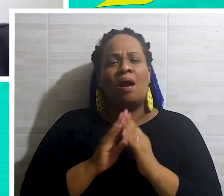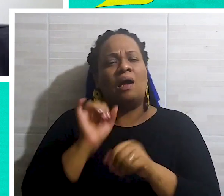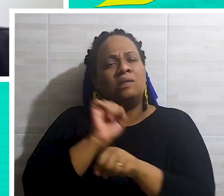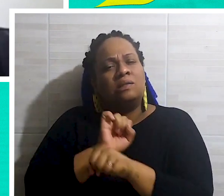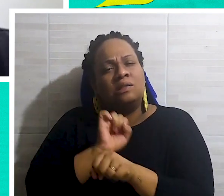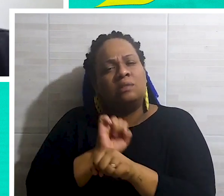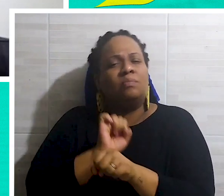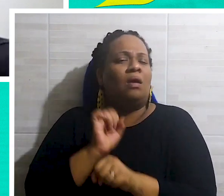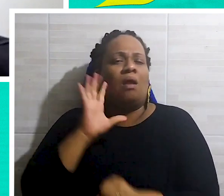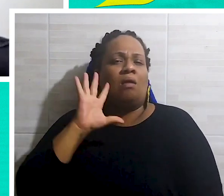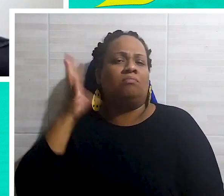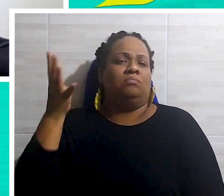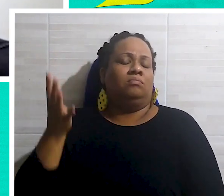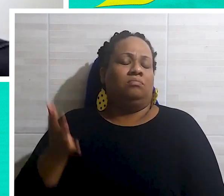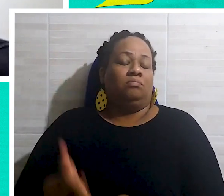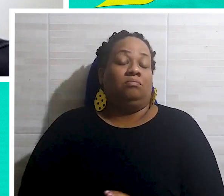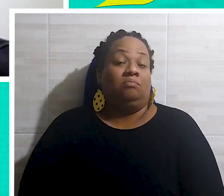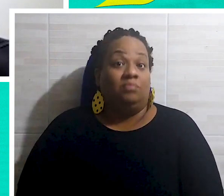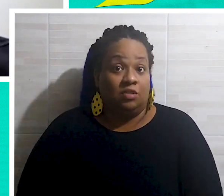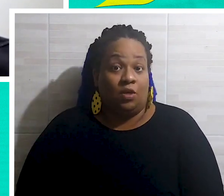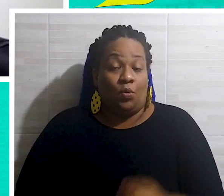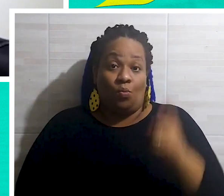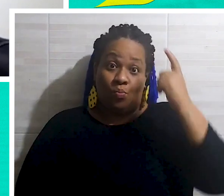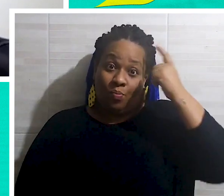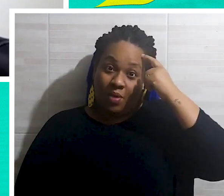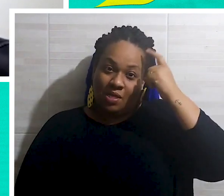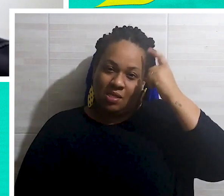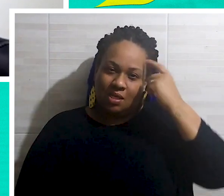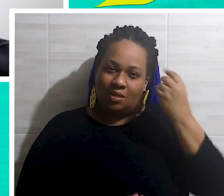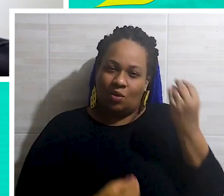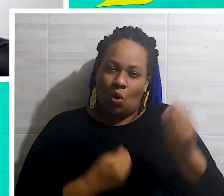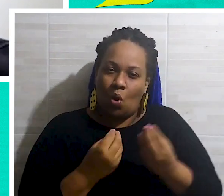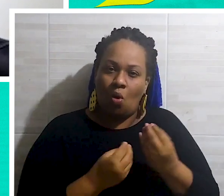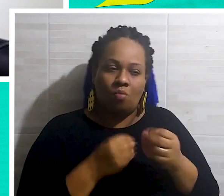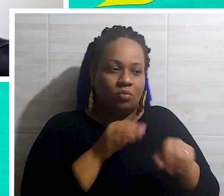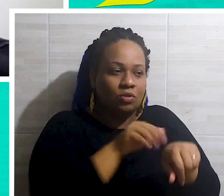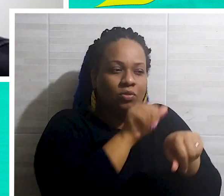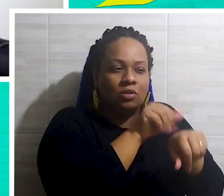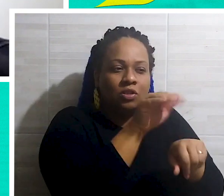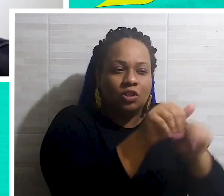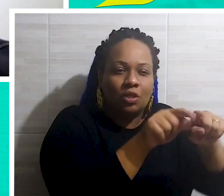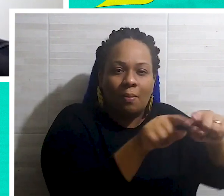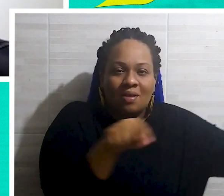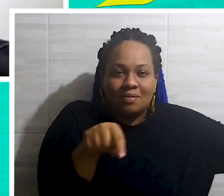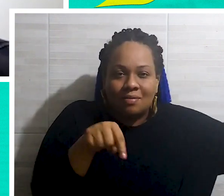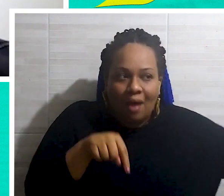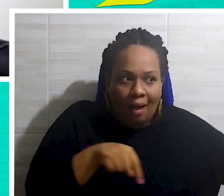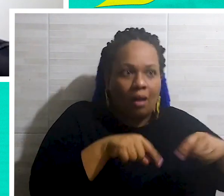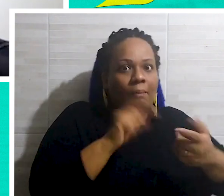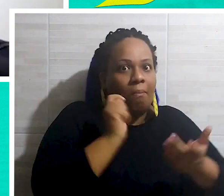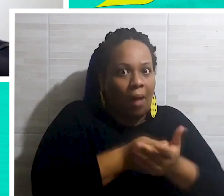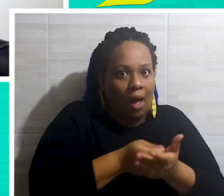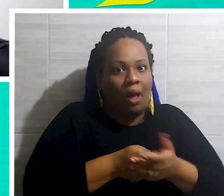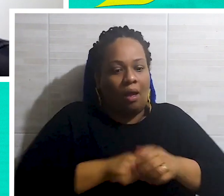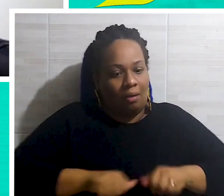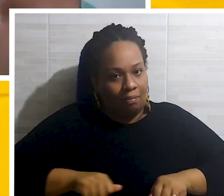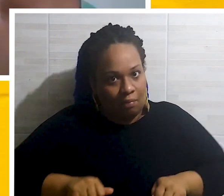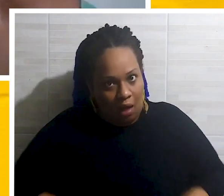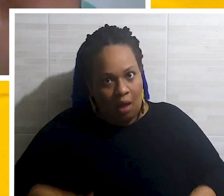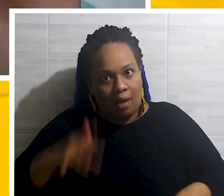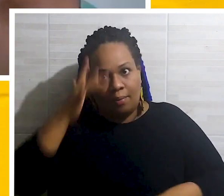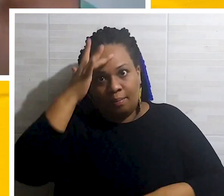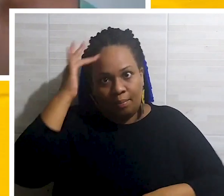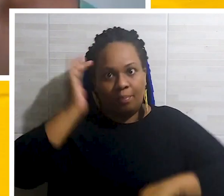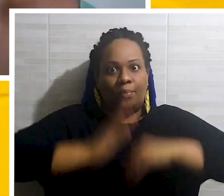aguardar, talvez ir para um posto mais rápido. E aí pensando nisso, claro que colocar uma triagem significa custo de